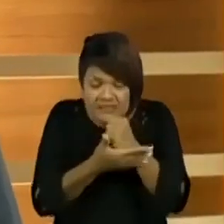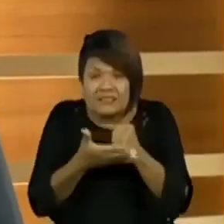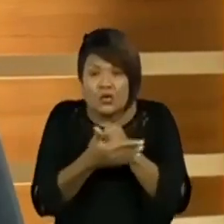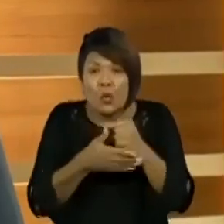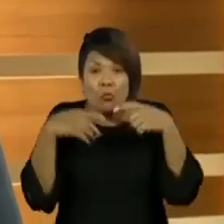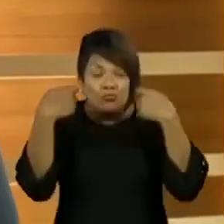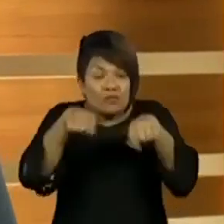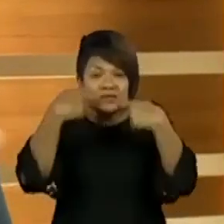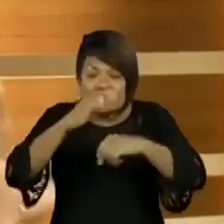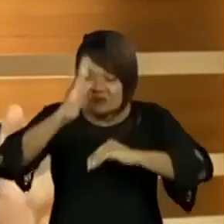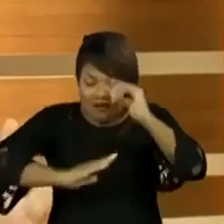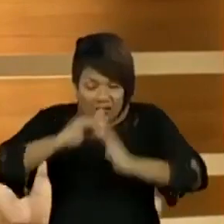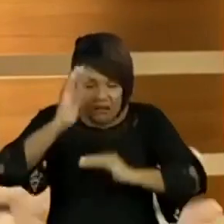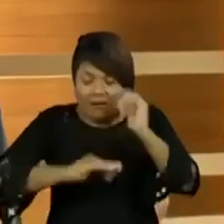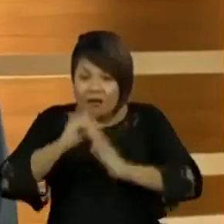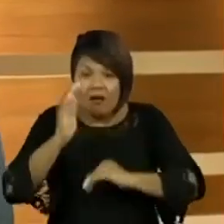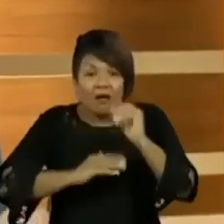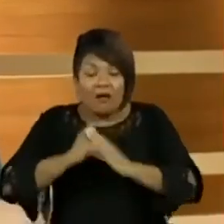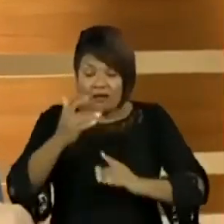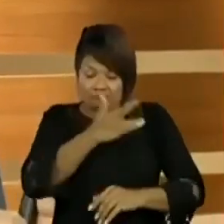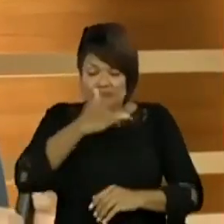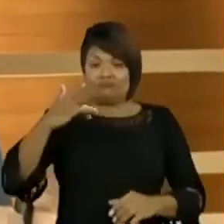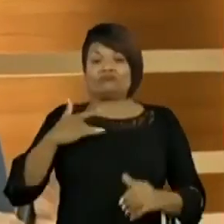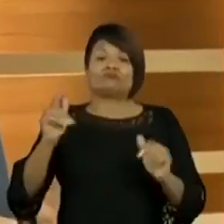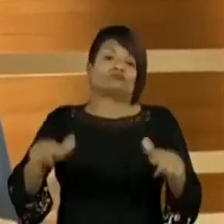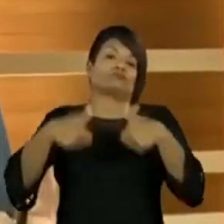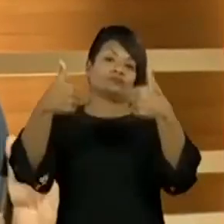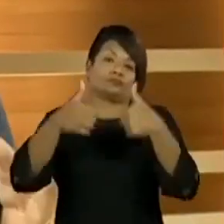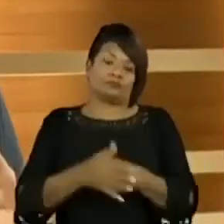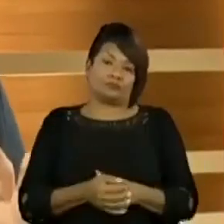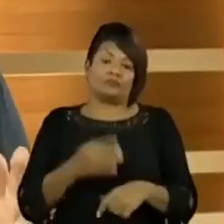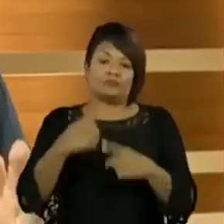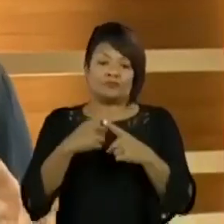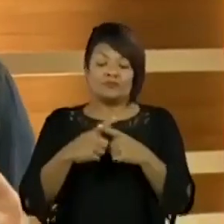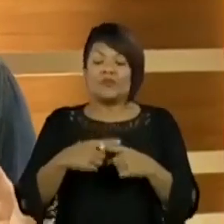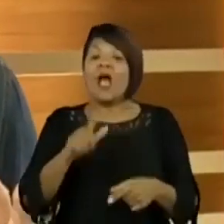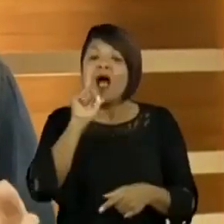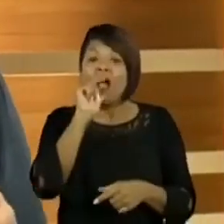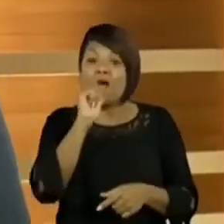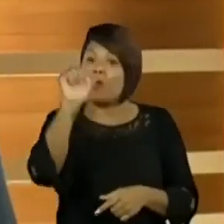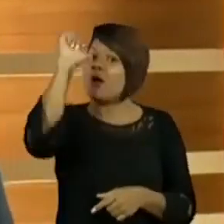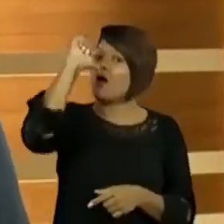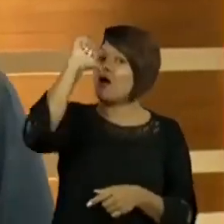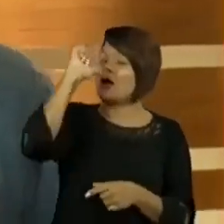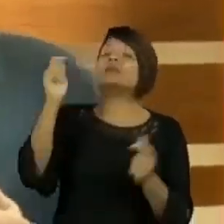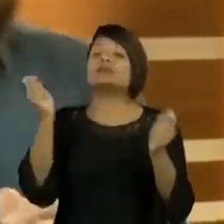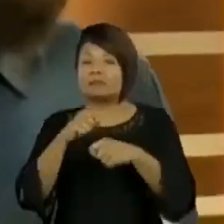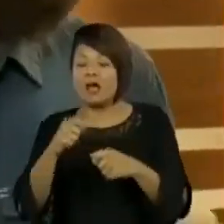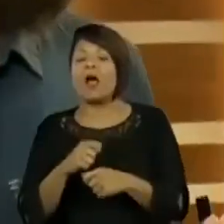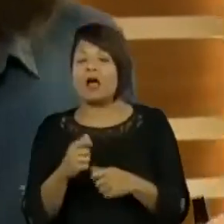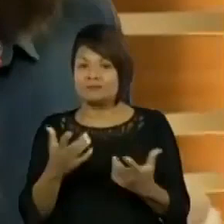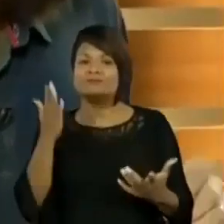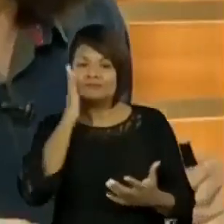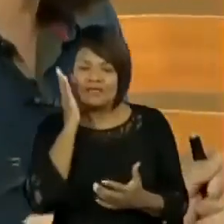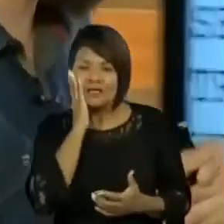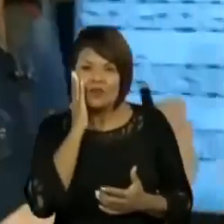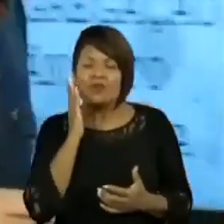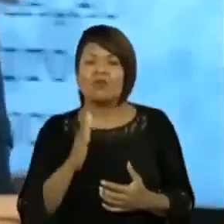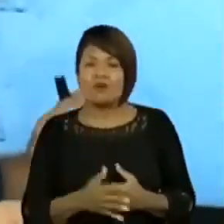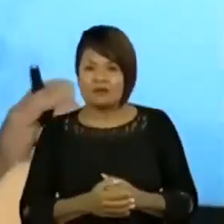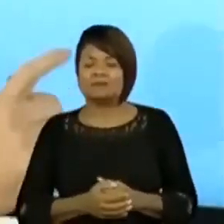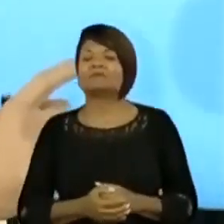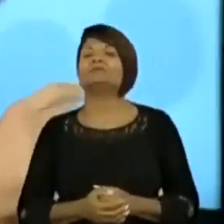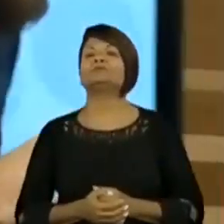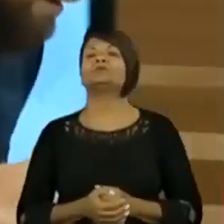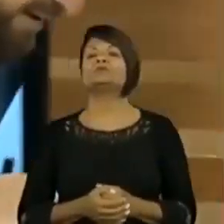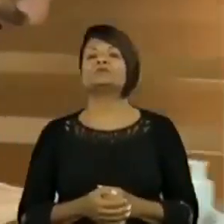para valorizar a saúde, que leva água potável, que leva esgoto. Tudo bem? É Danilo, né? Deixa eu só confirmar aqui